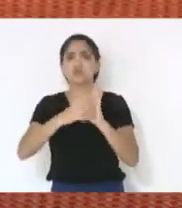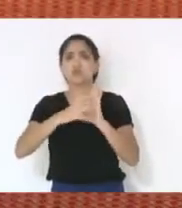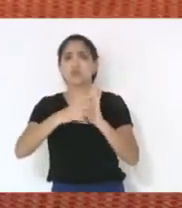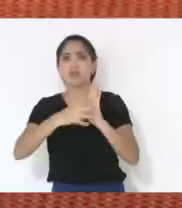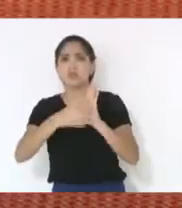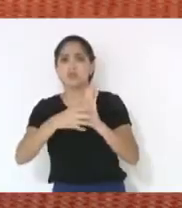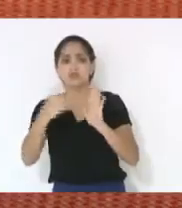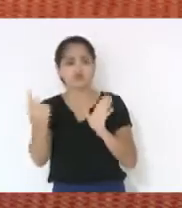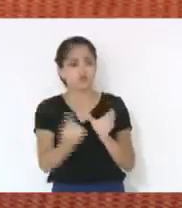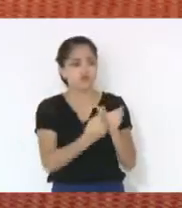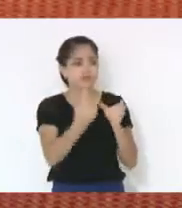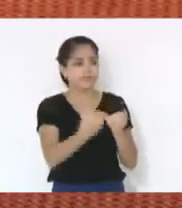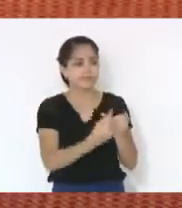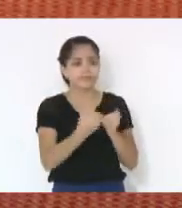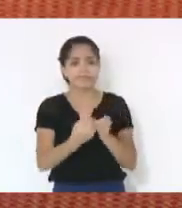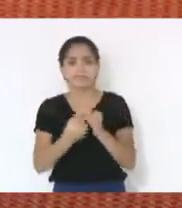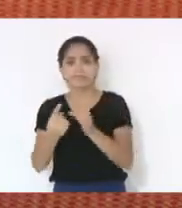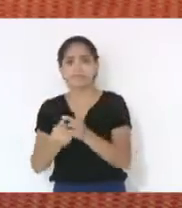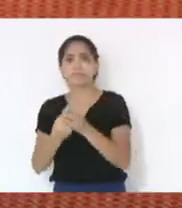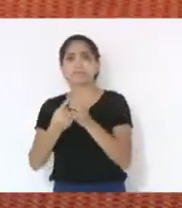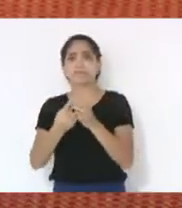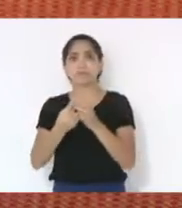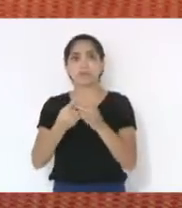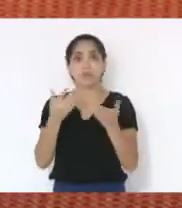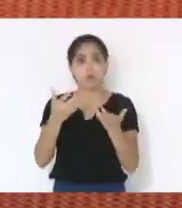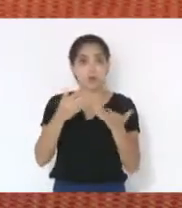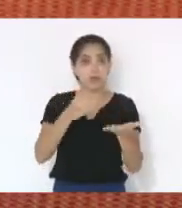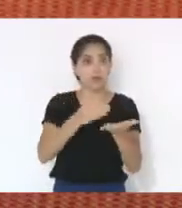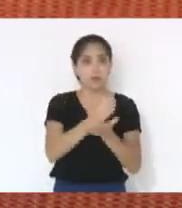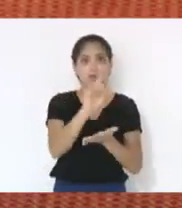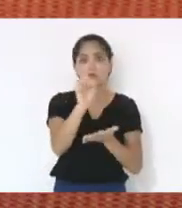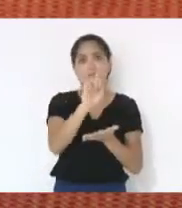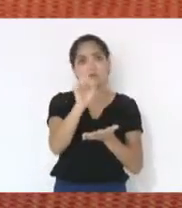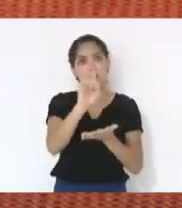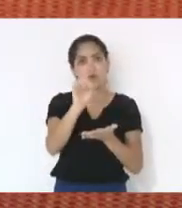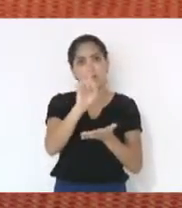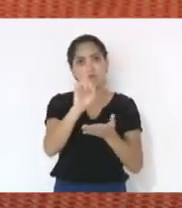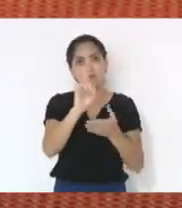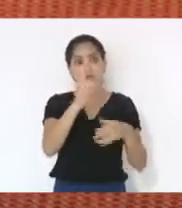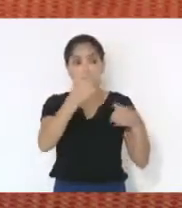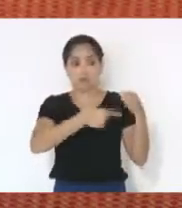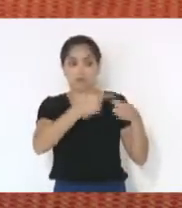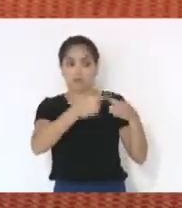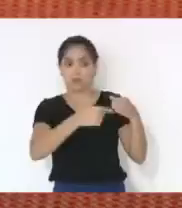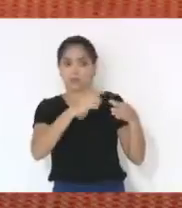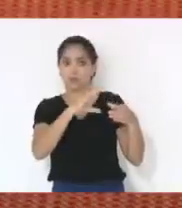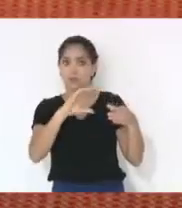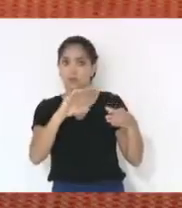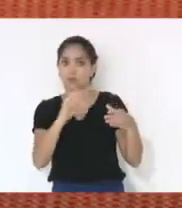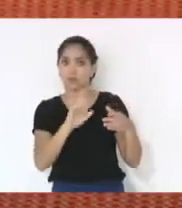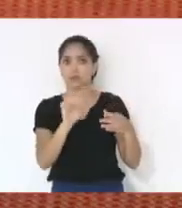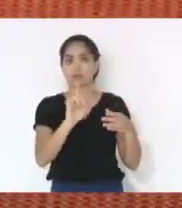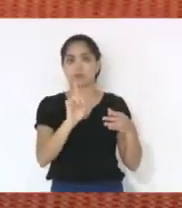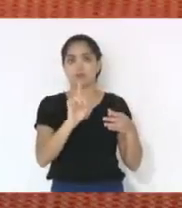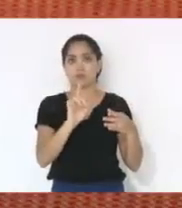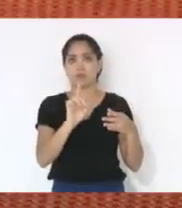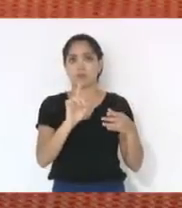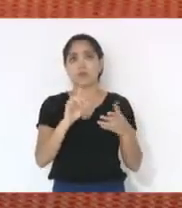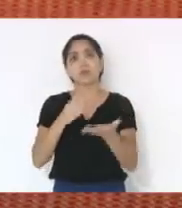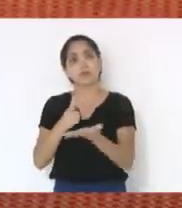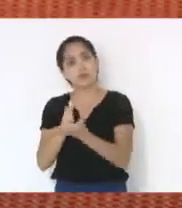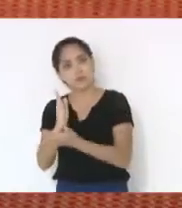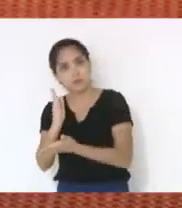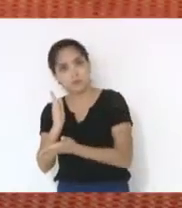que não aprovem o parecer da comissão, que não aprovem. E depois que aprovem novamente